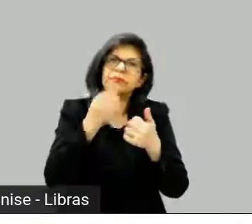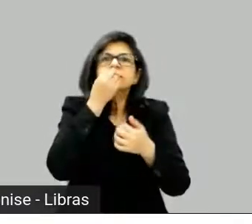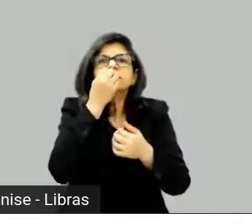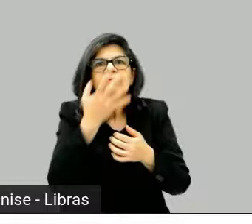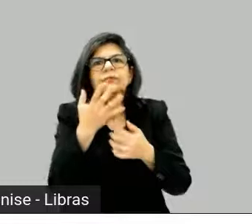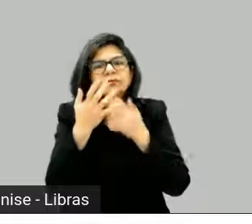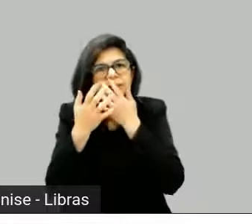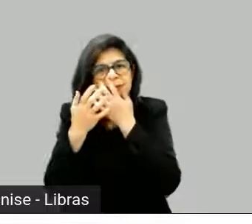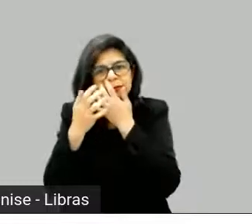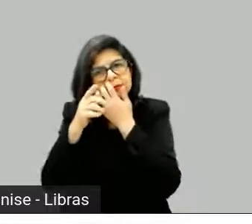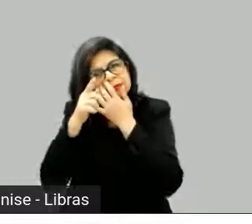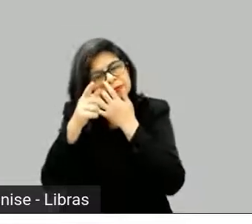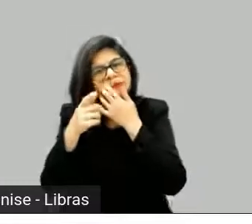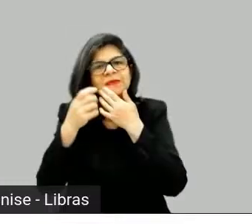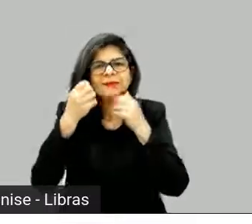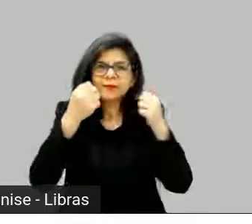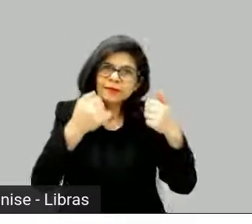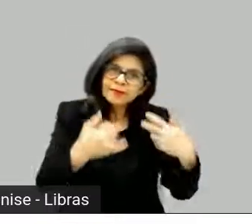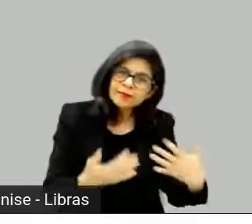low point, de fatos e fatos.